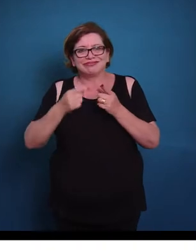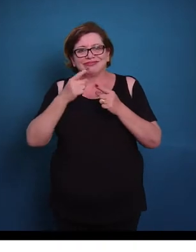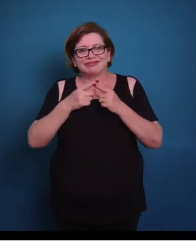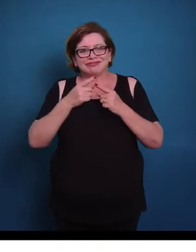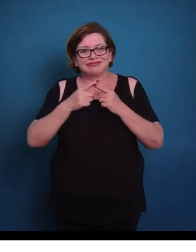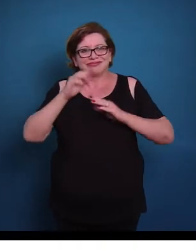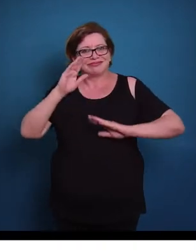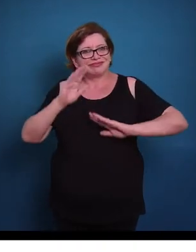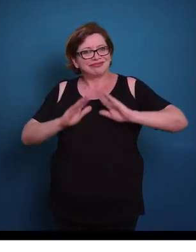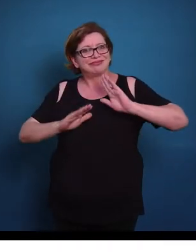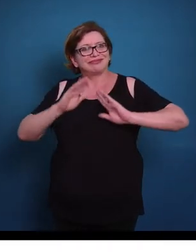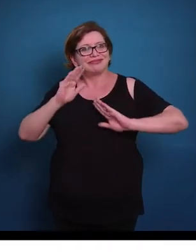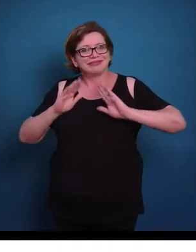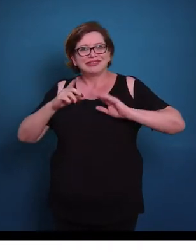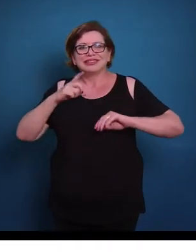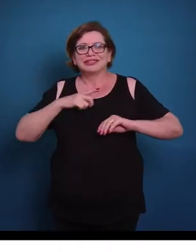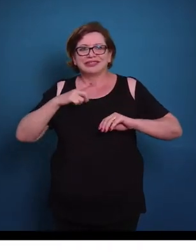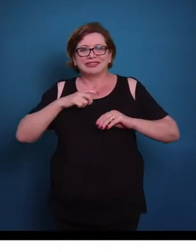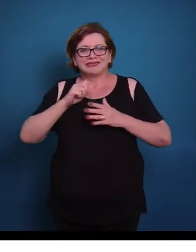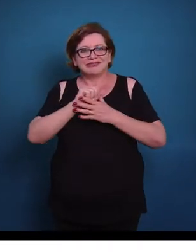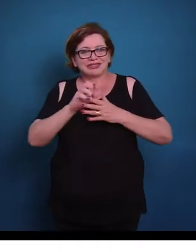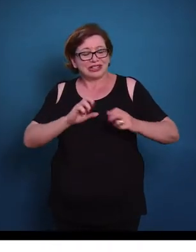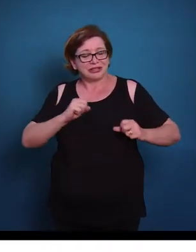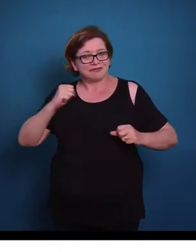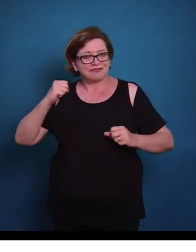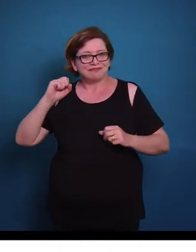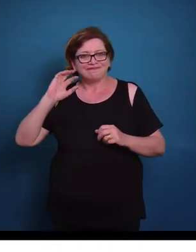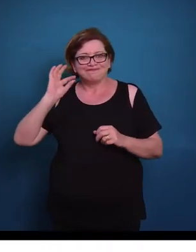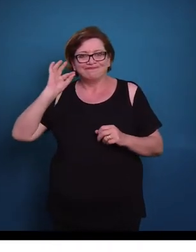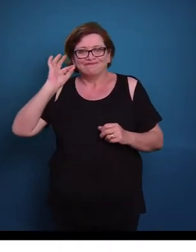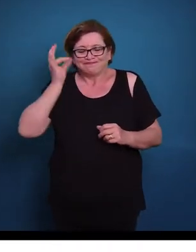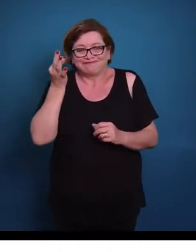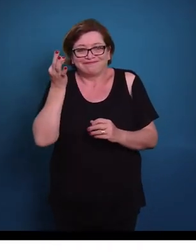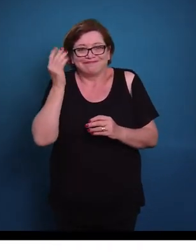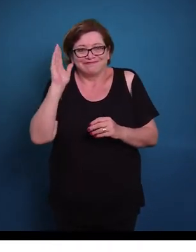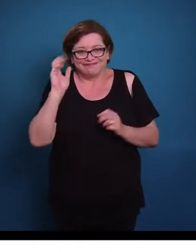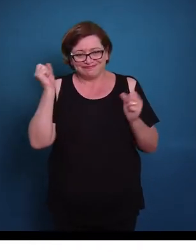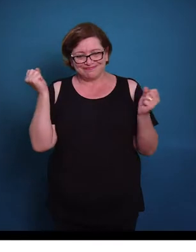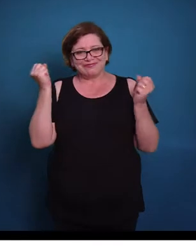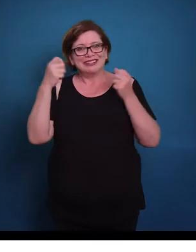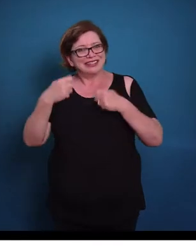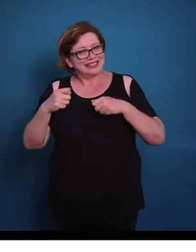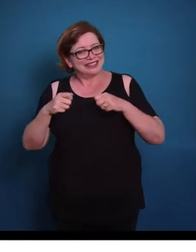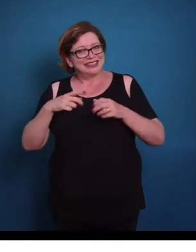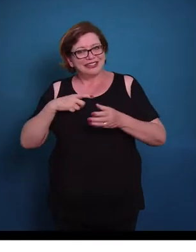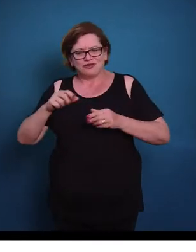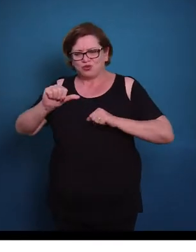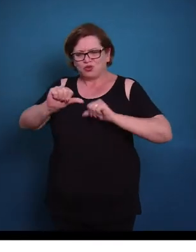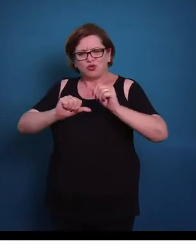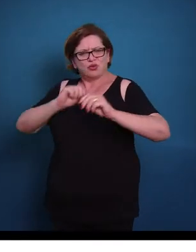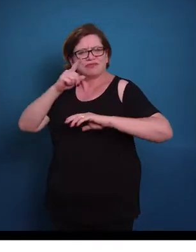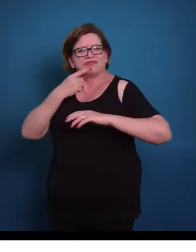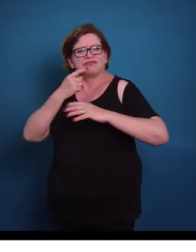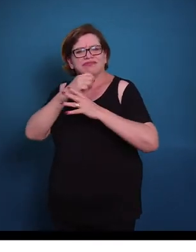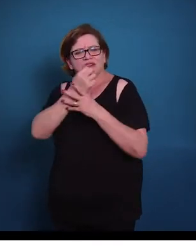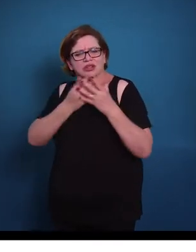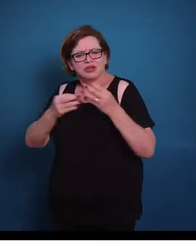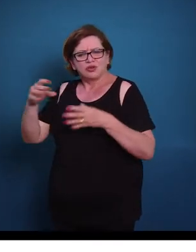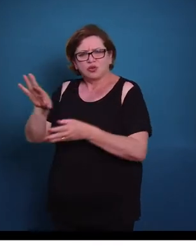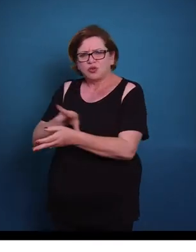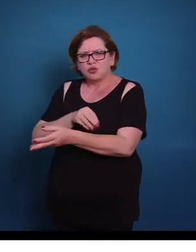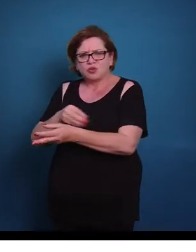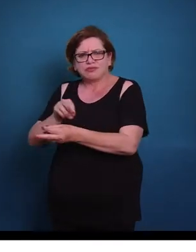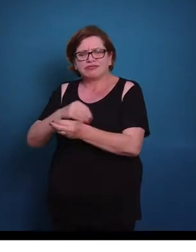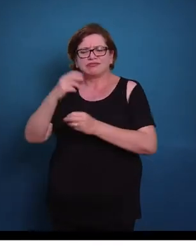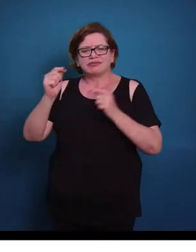em algum momento você pode ter uma atividade intensa desse músculo. Então é necessário uma circulação efetiva nesse músculo